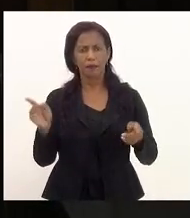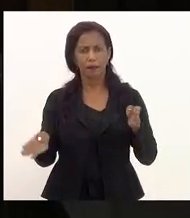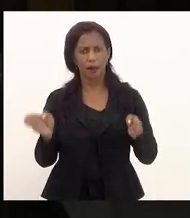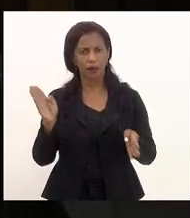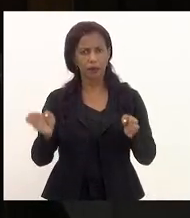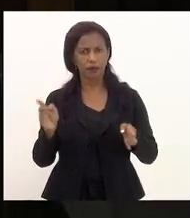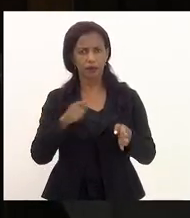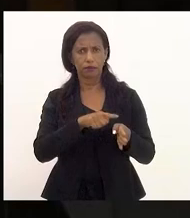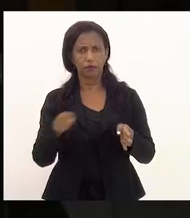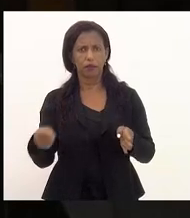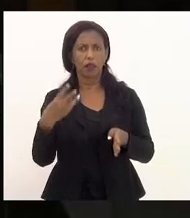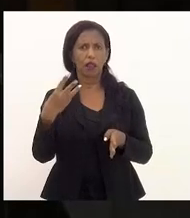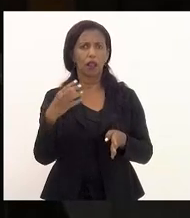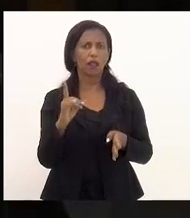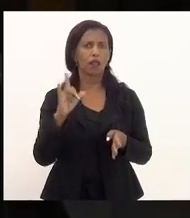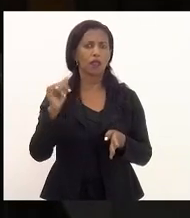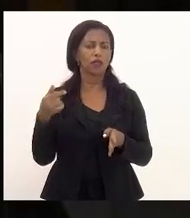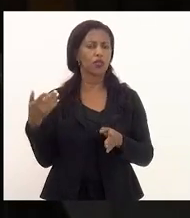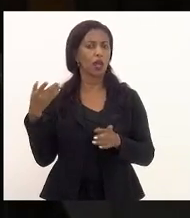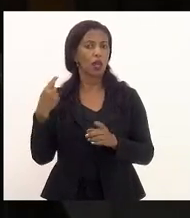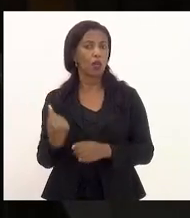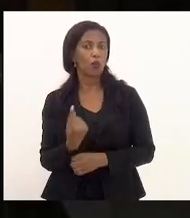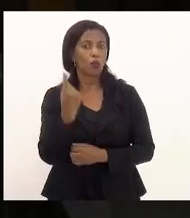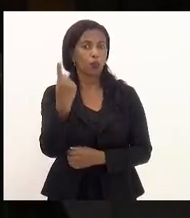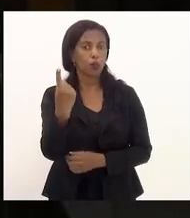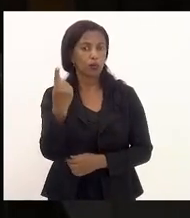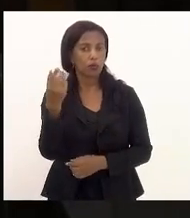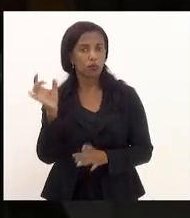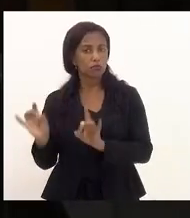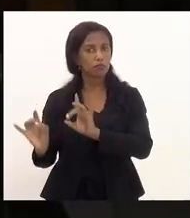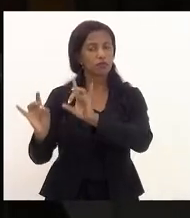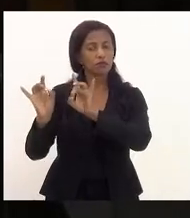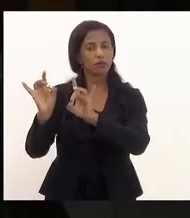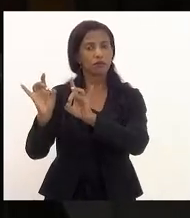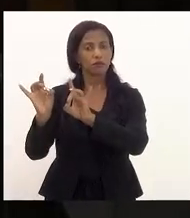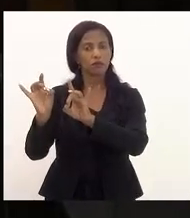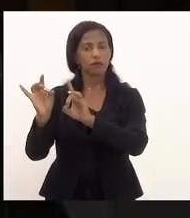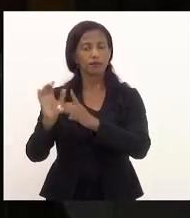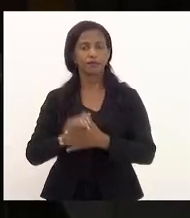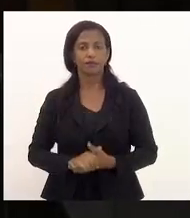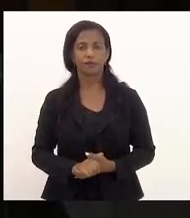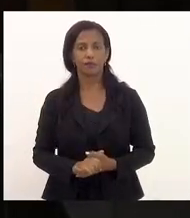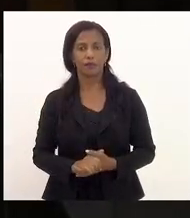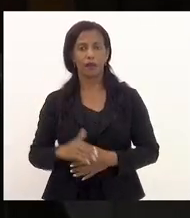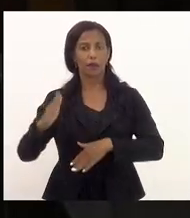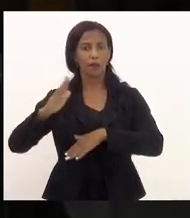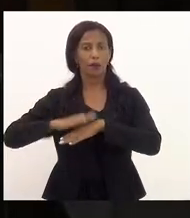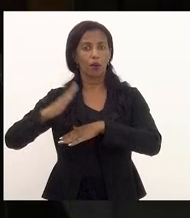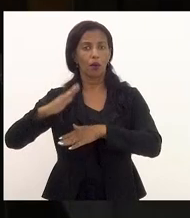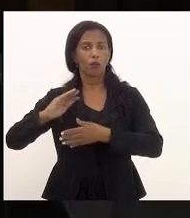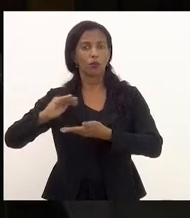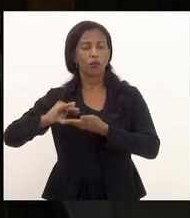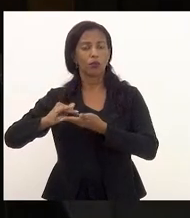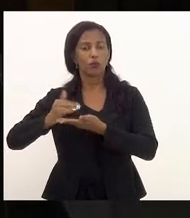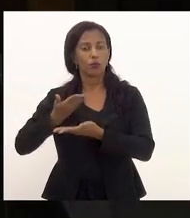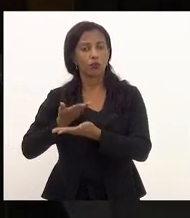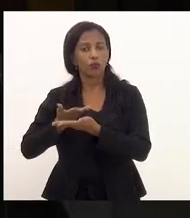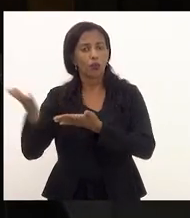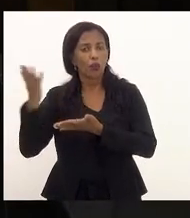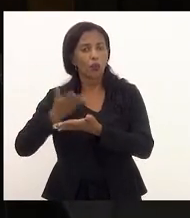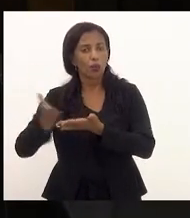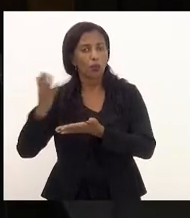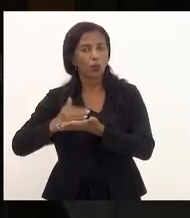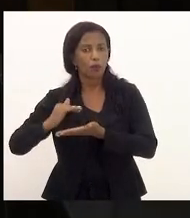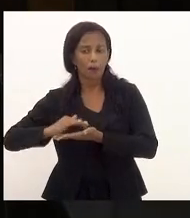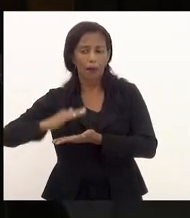é único e exclusivamente função do volume de material